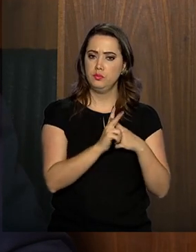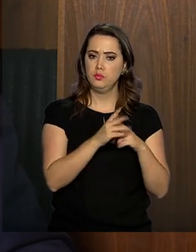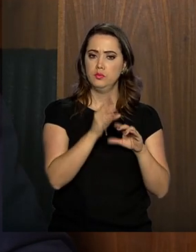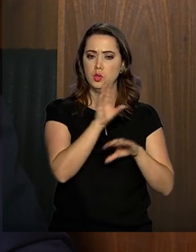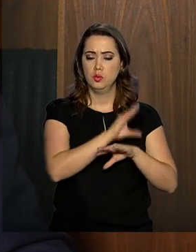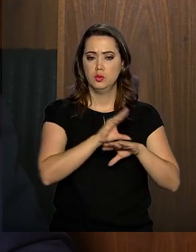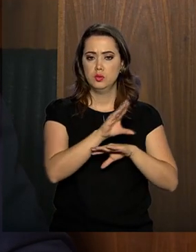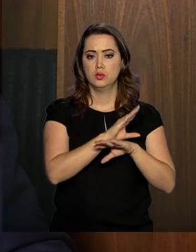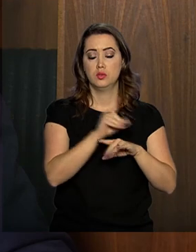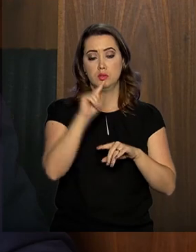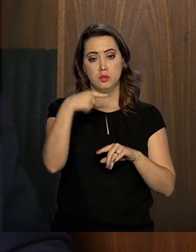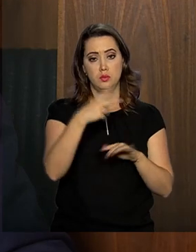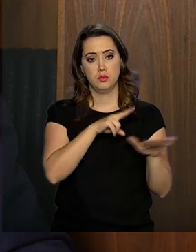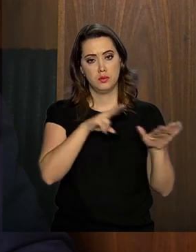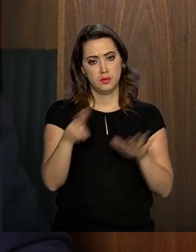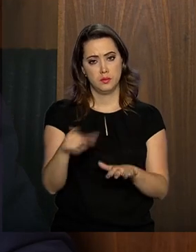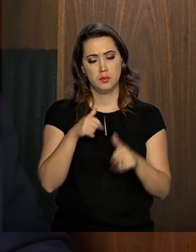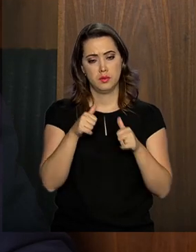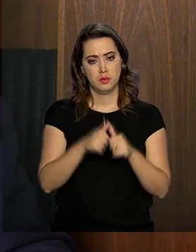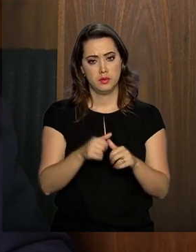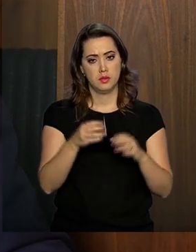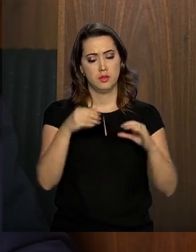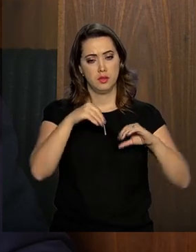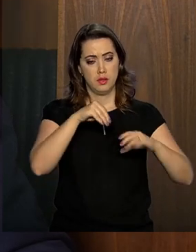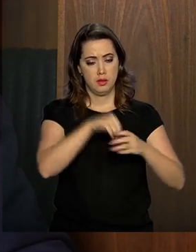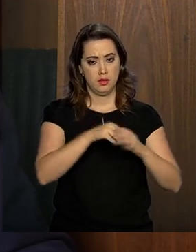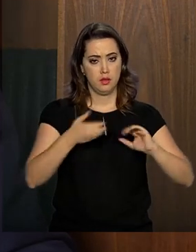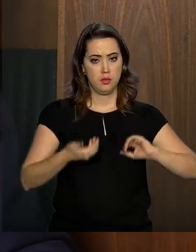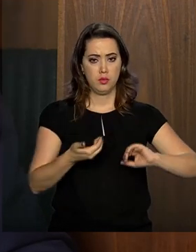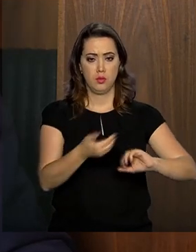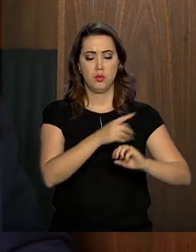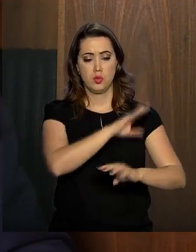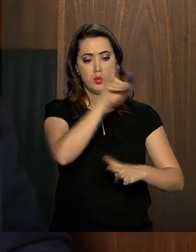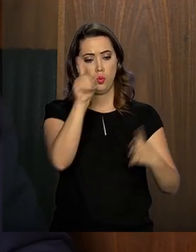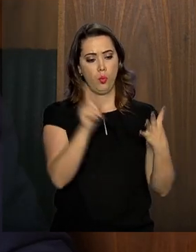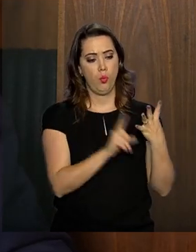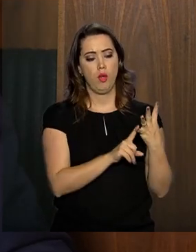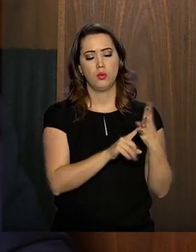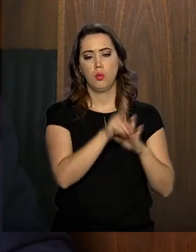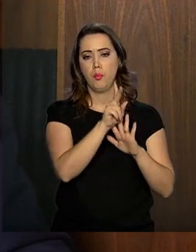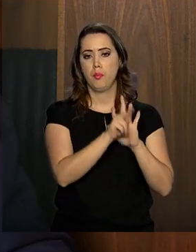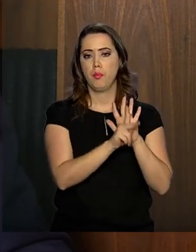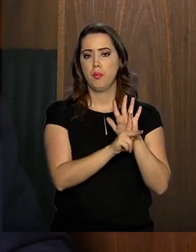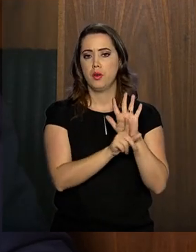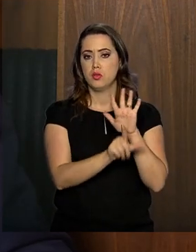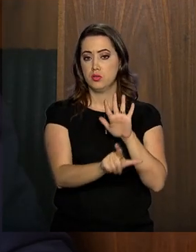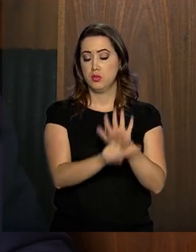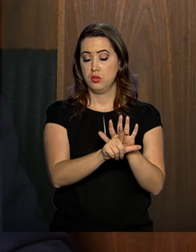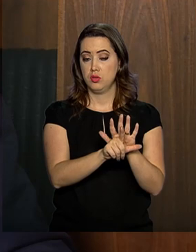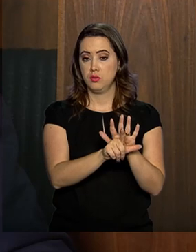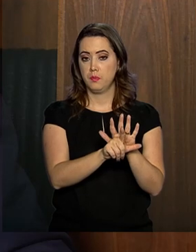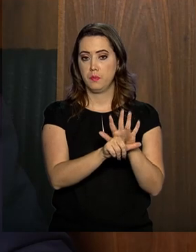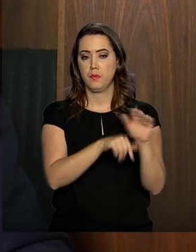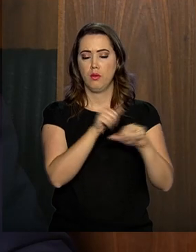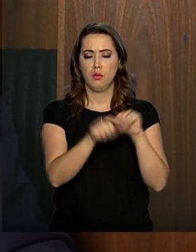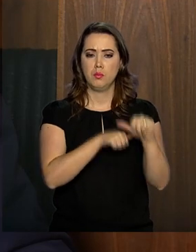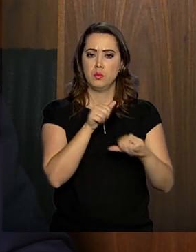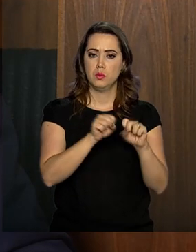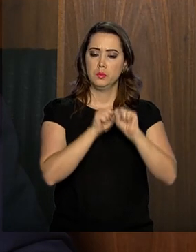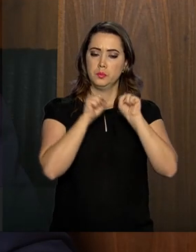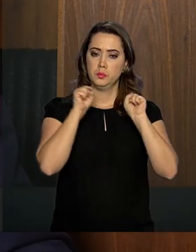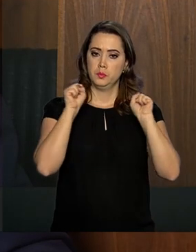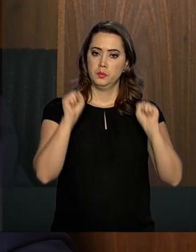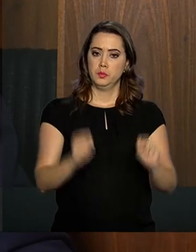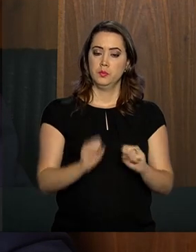constitucionalidade e a próxima semana estará no Congresso Nacional. o terceiro. E o quarto projeto é o que reestrutura o sistema